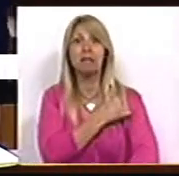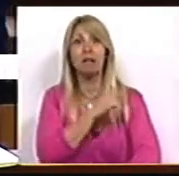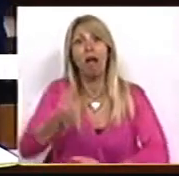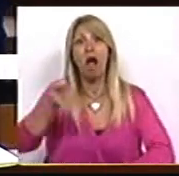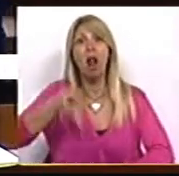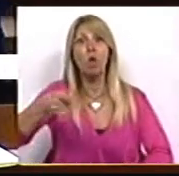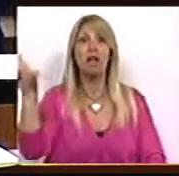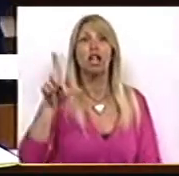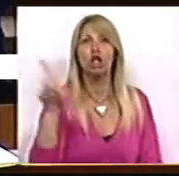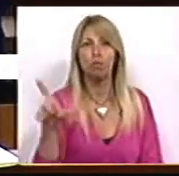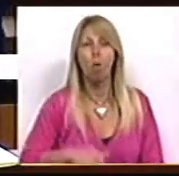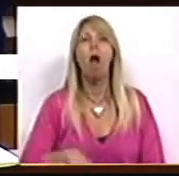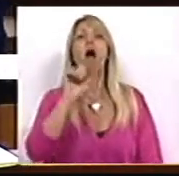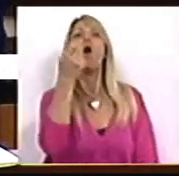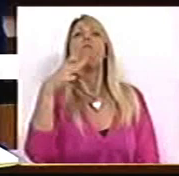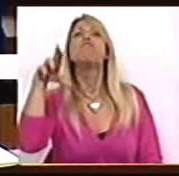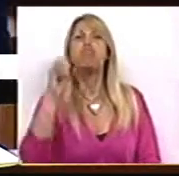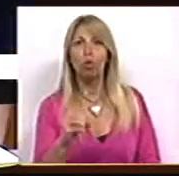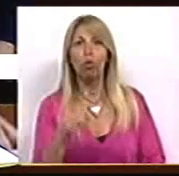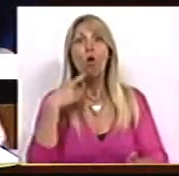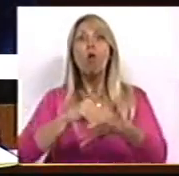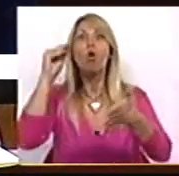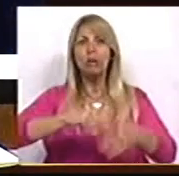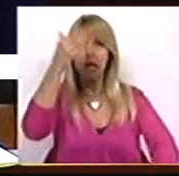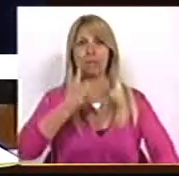contratos semanais em call centers da banca,